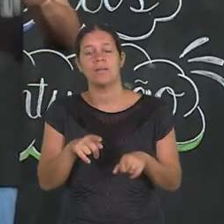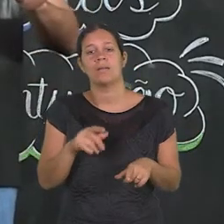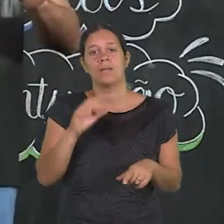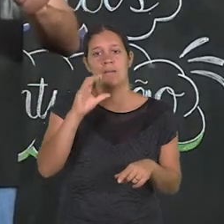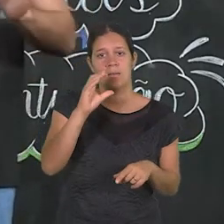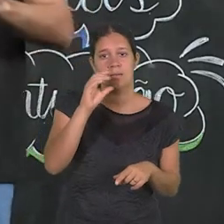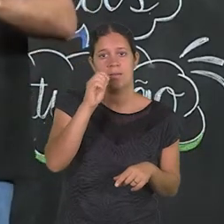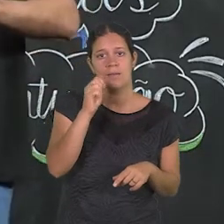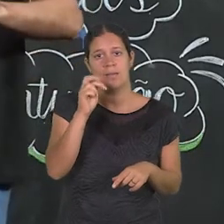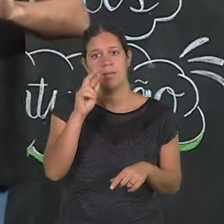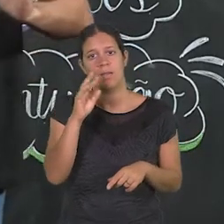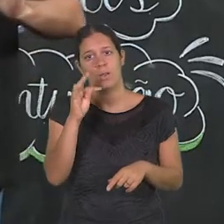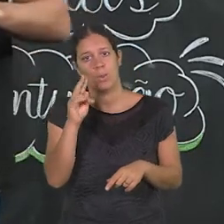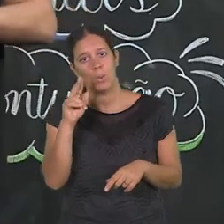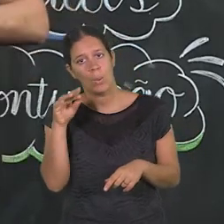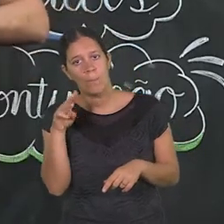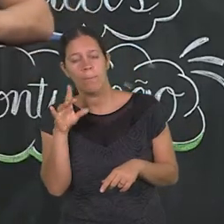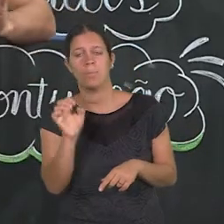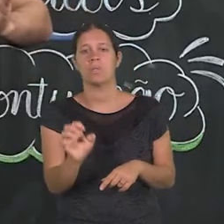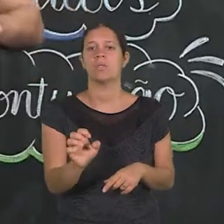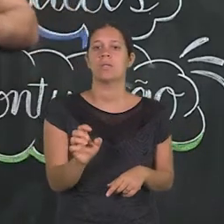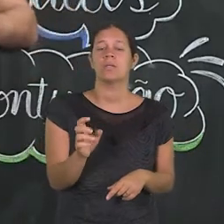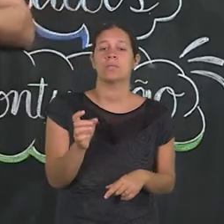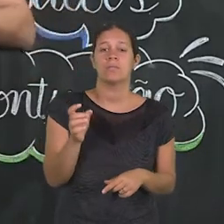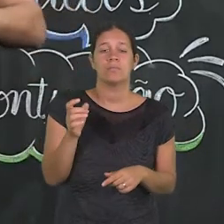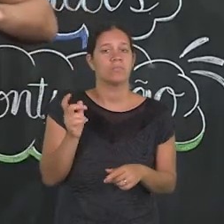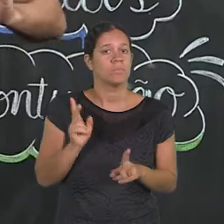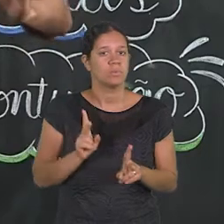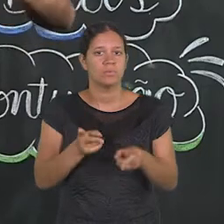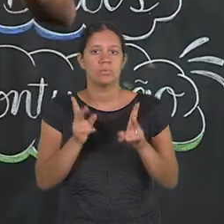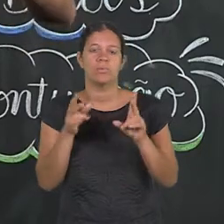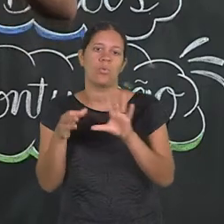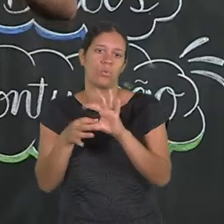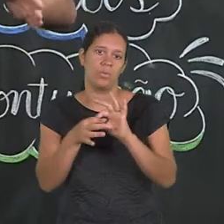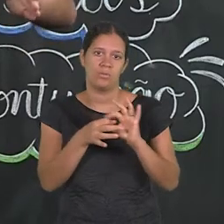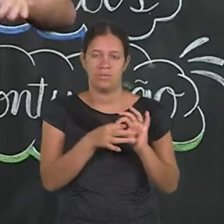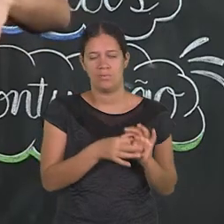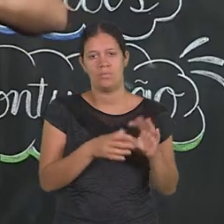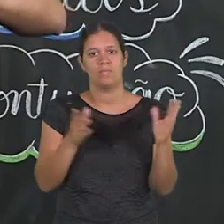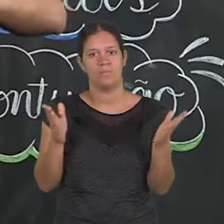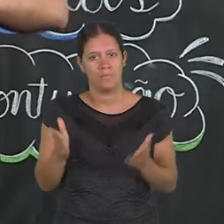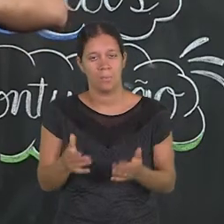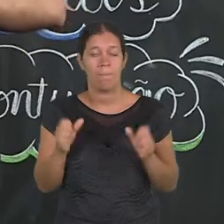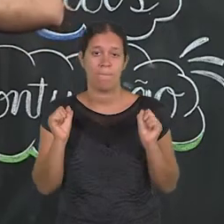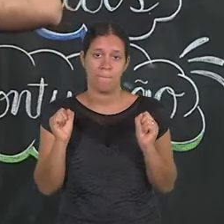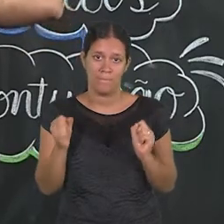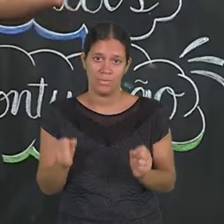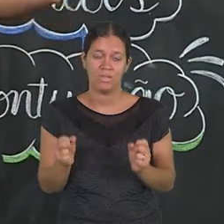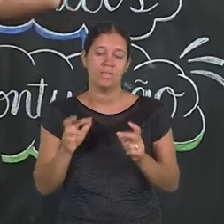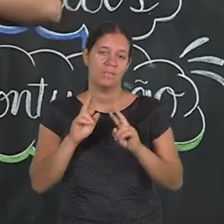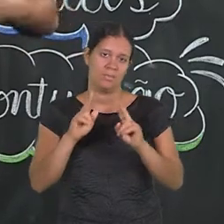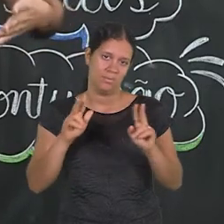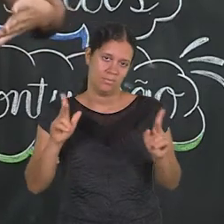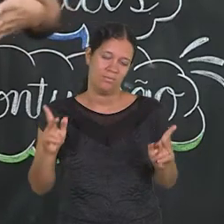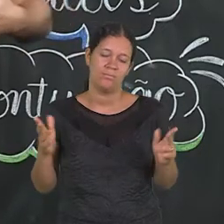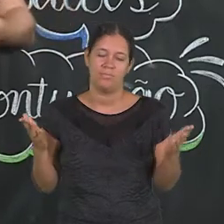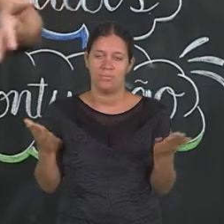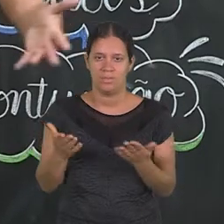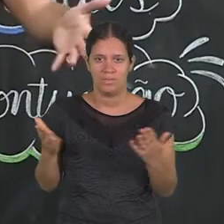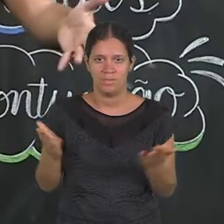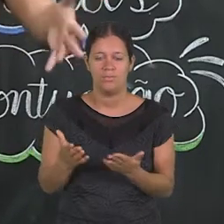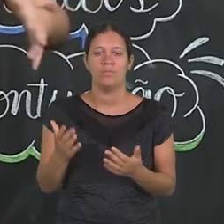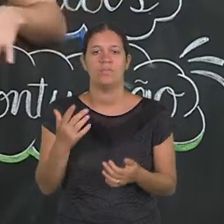também é um formato em quadrinhos que faz críticas mais atemporais, ou seja, que nem sempre estão ligadas ao contexto de agora, mas que podem se referir a diferentes